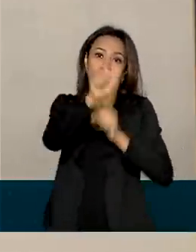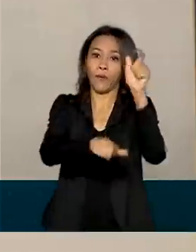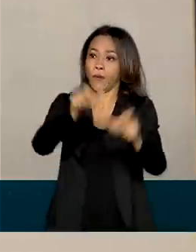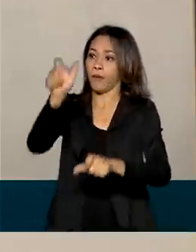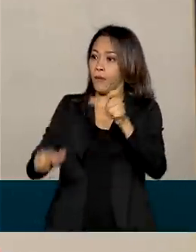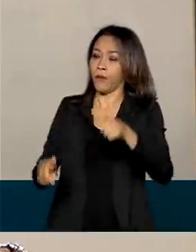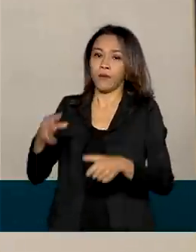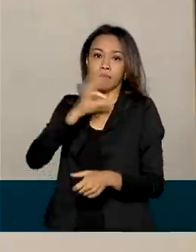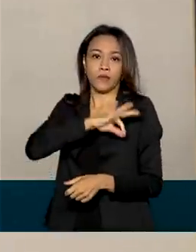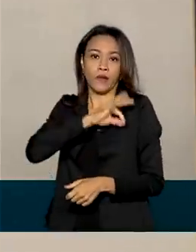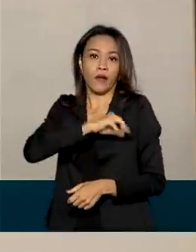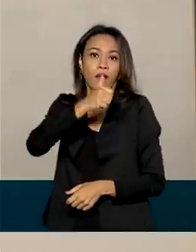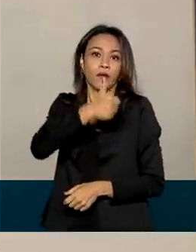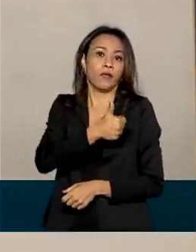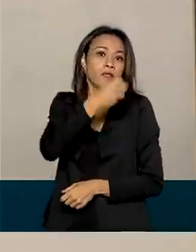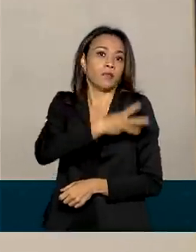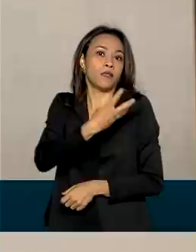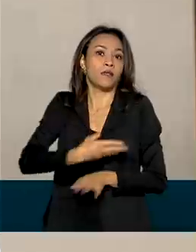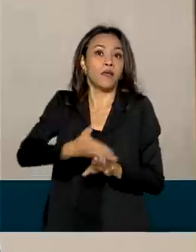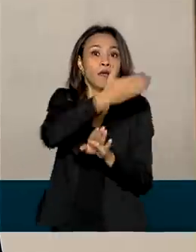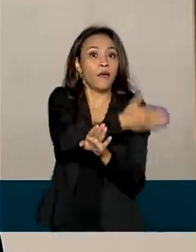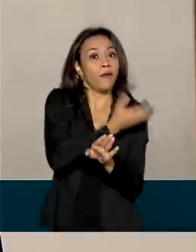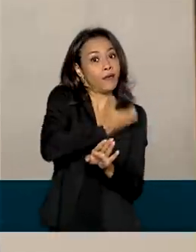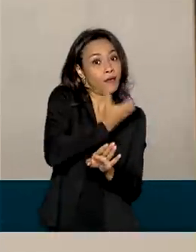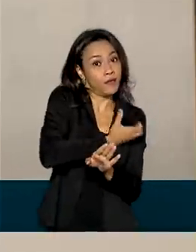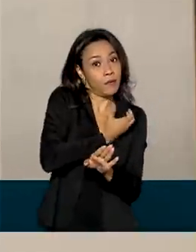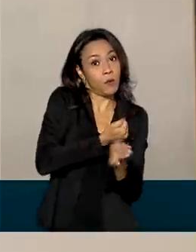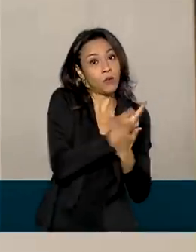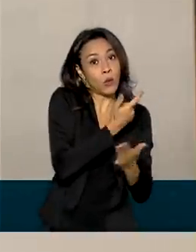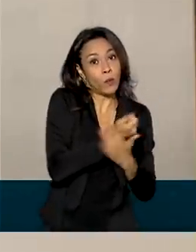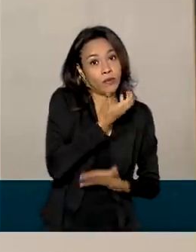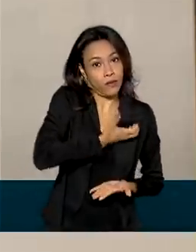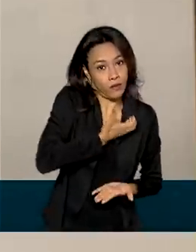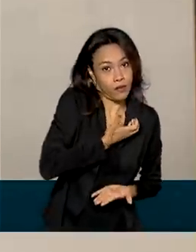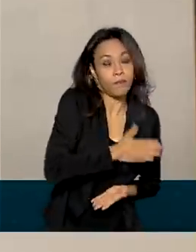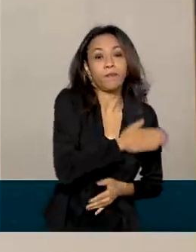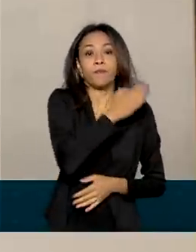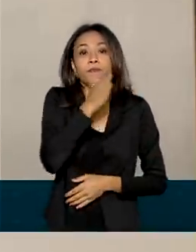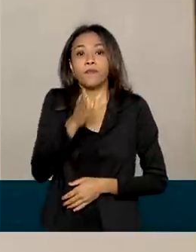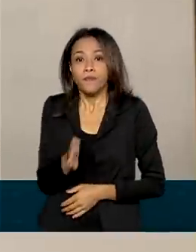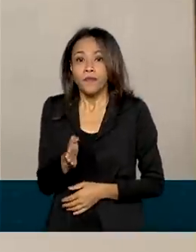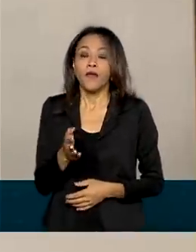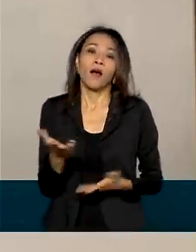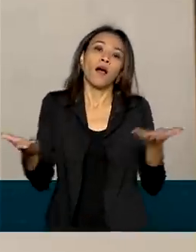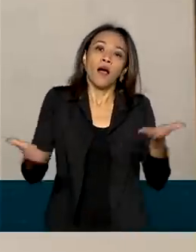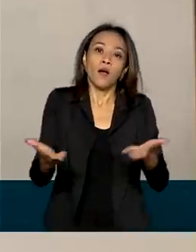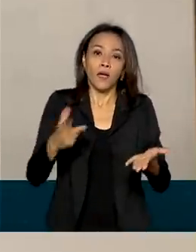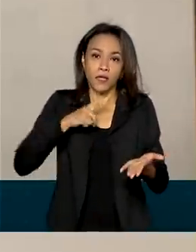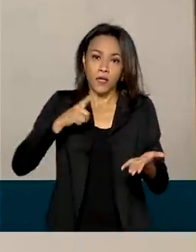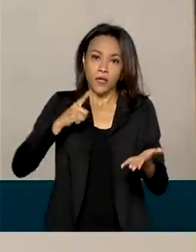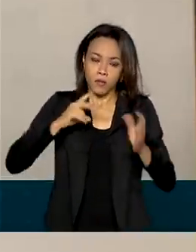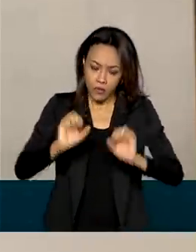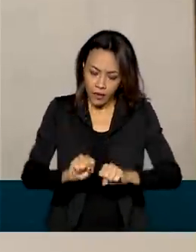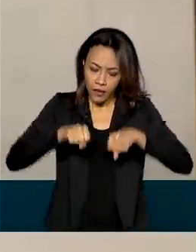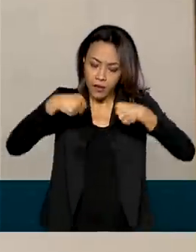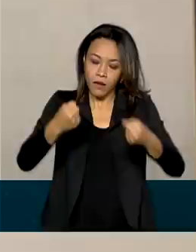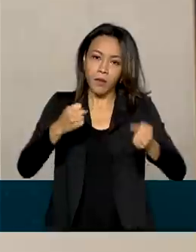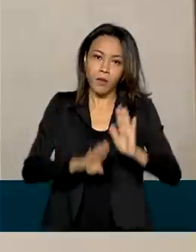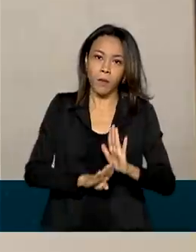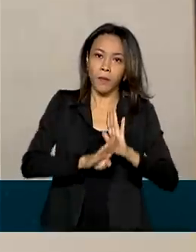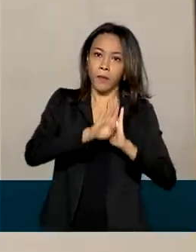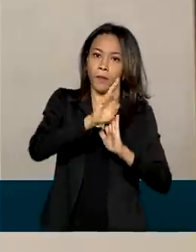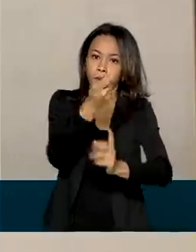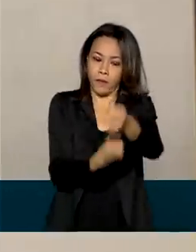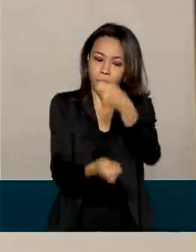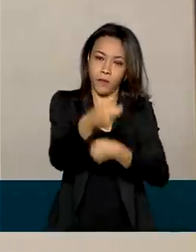salário, o seu 13º, em dezembro com as compras natalinas. De qualquer maneira, nós temos já a recuperação da economia em marcha. Não podemos